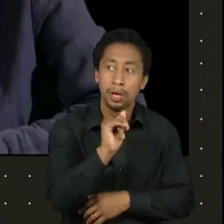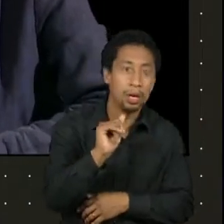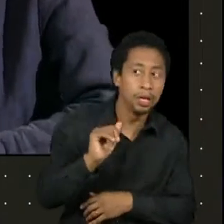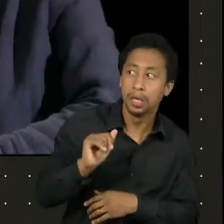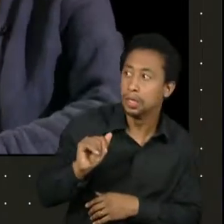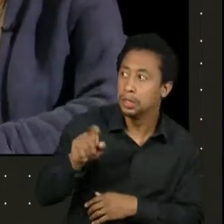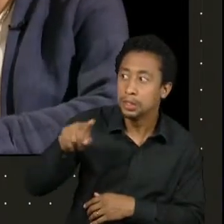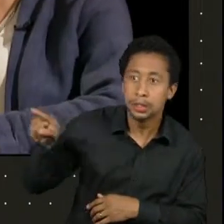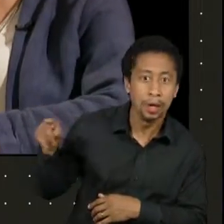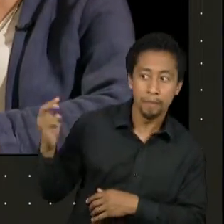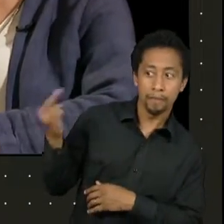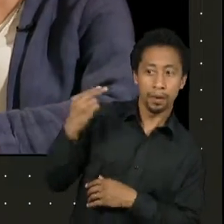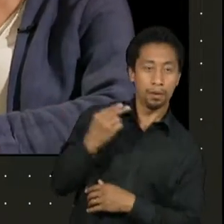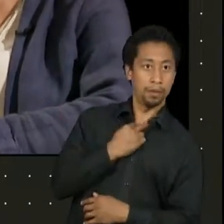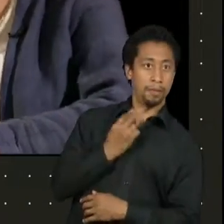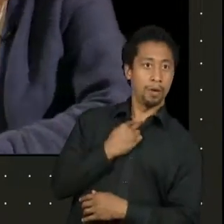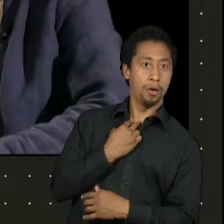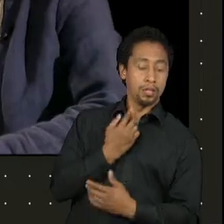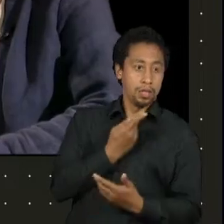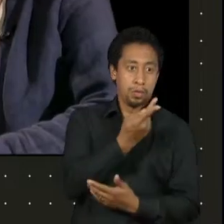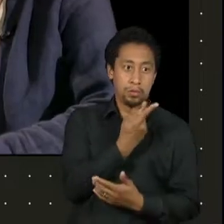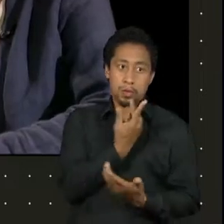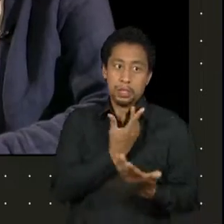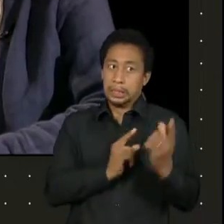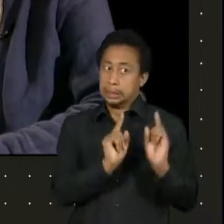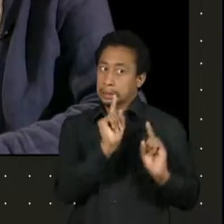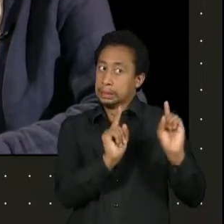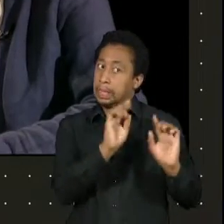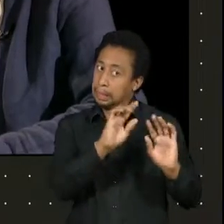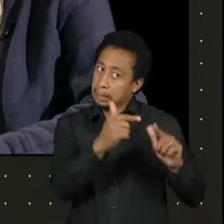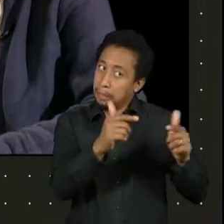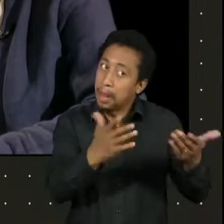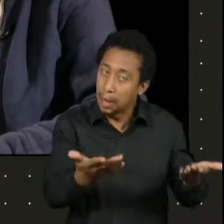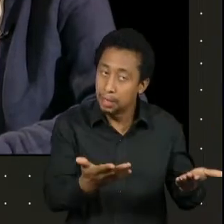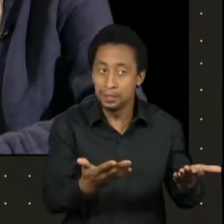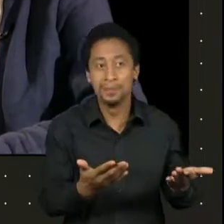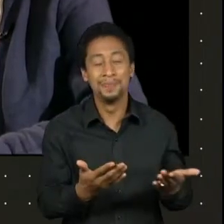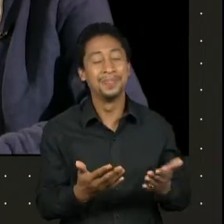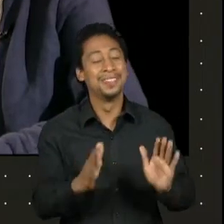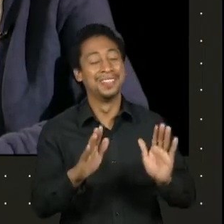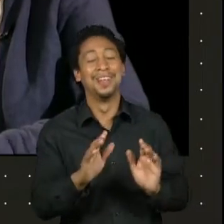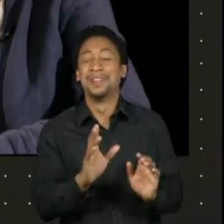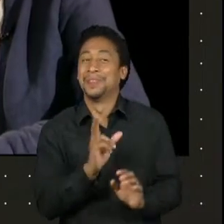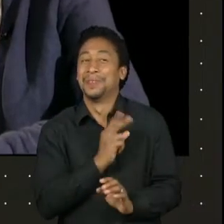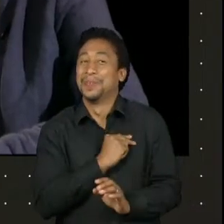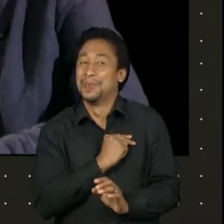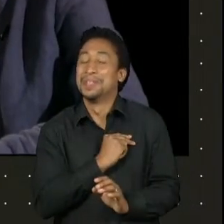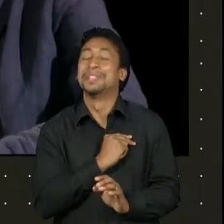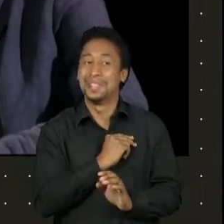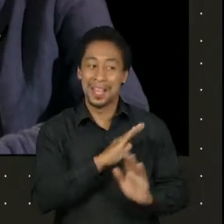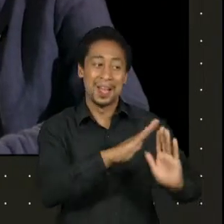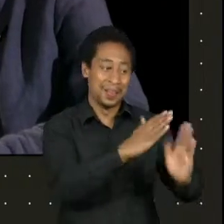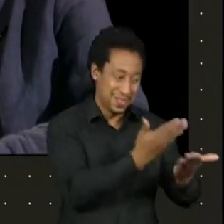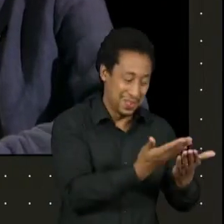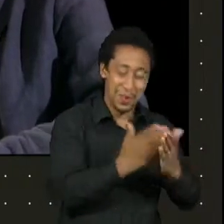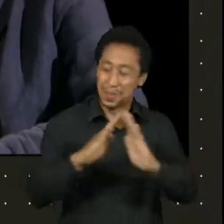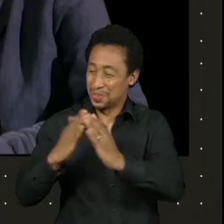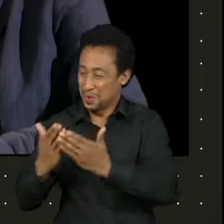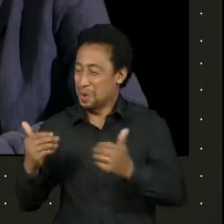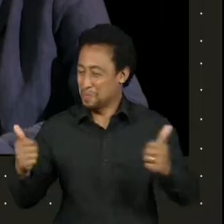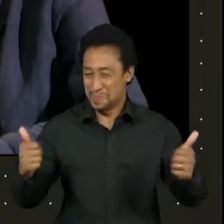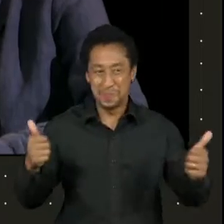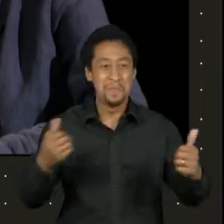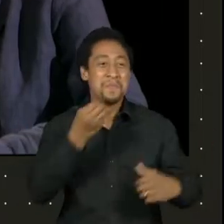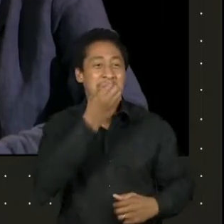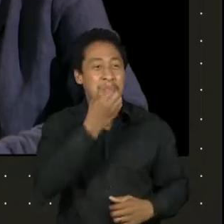eu estou fazendo aqui, não é? Nós criamos ótimas escolas, está certo? Cumprimos